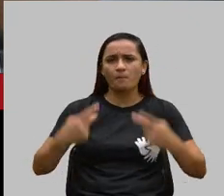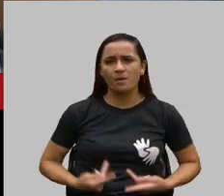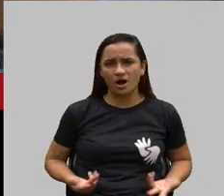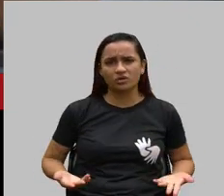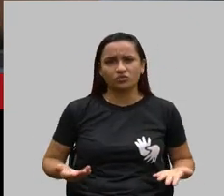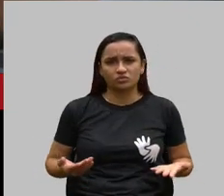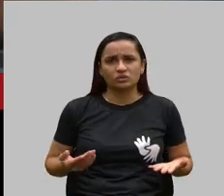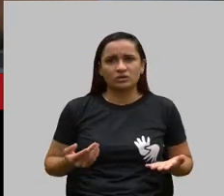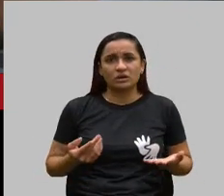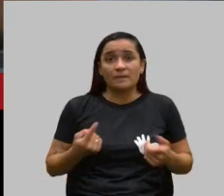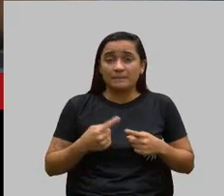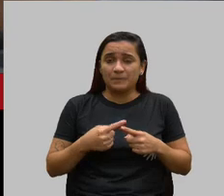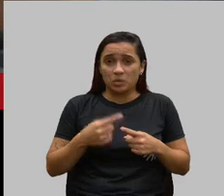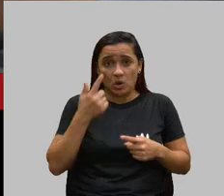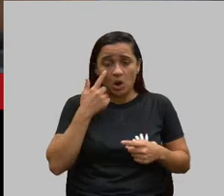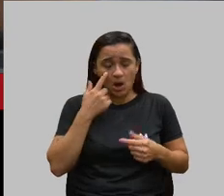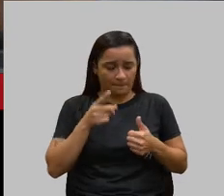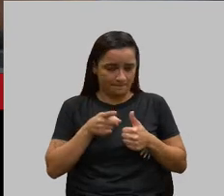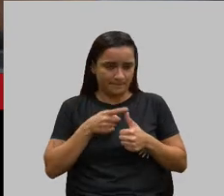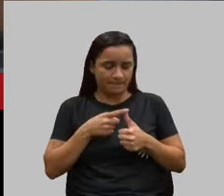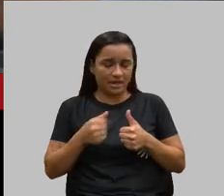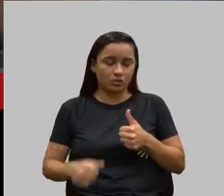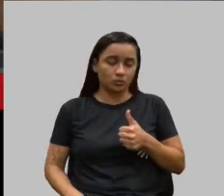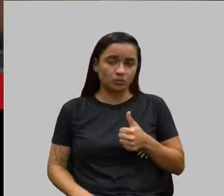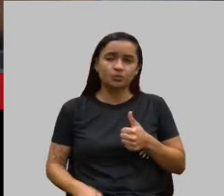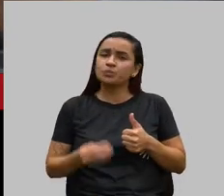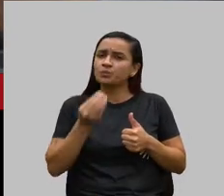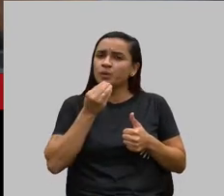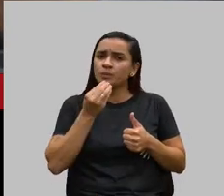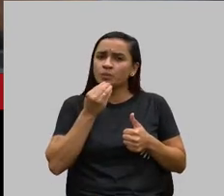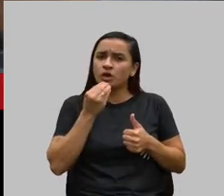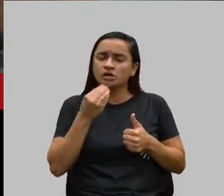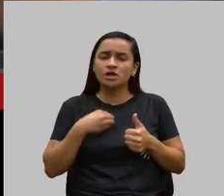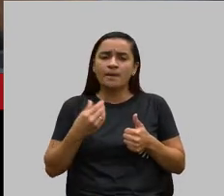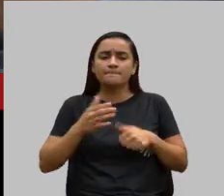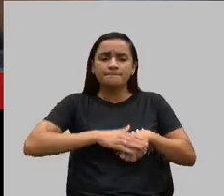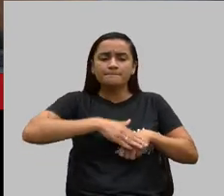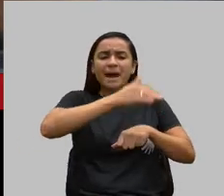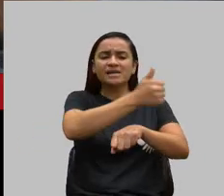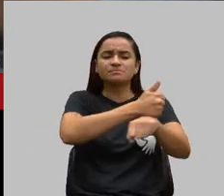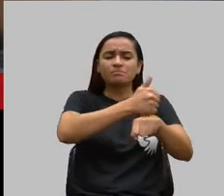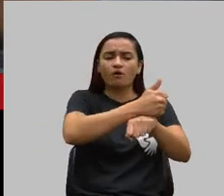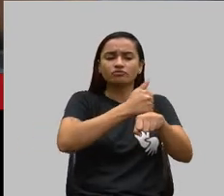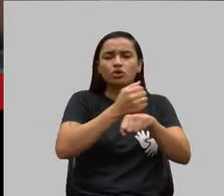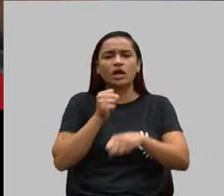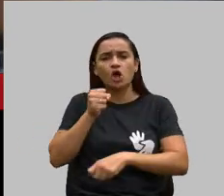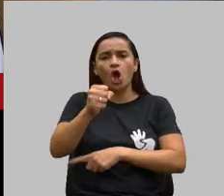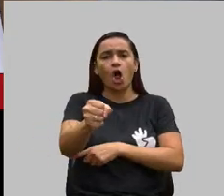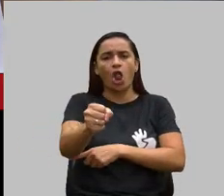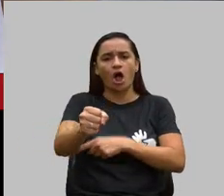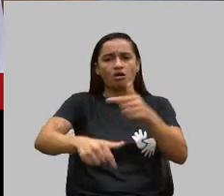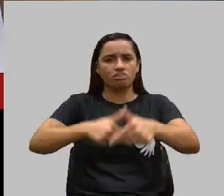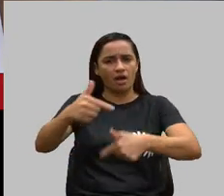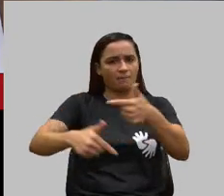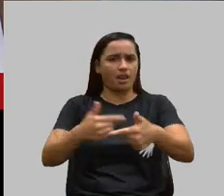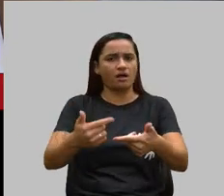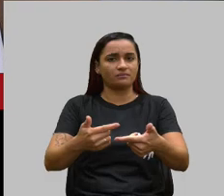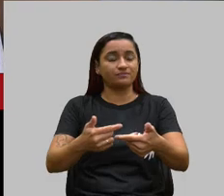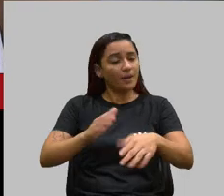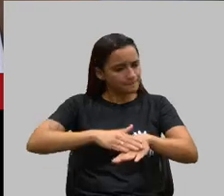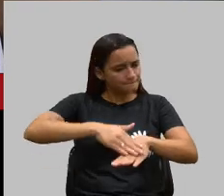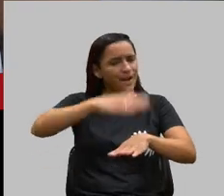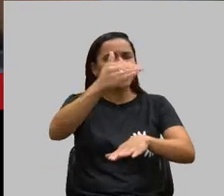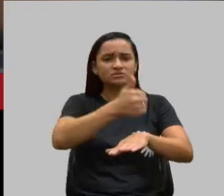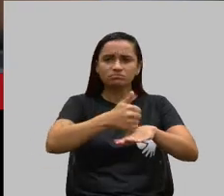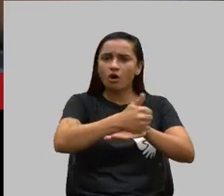podem, primeiro, colocar mais profissionais, porque bons profissionais eles têm, mas colocar mais profissionais,